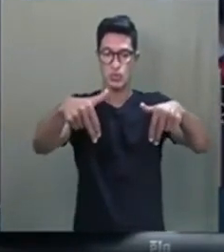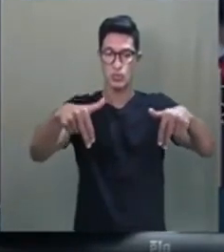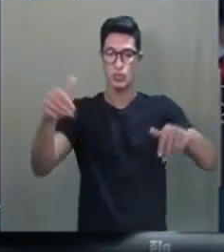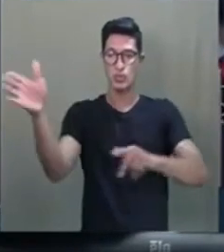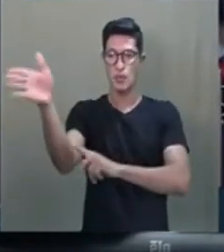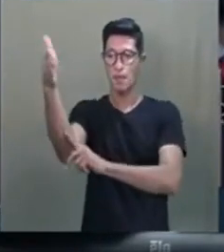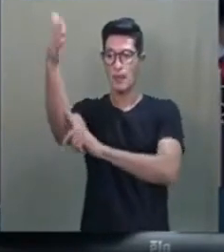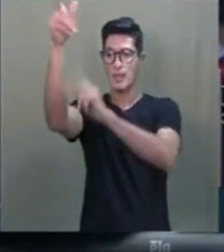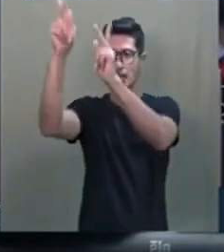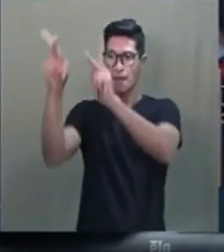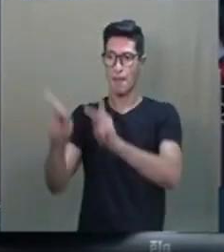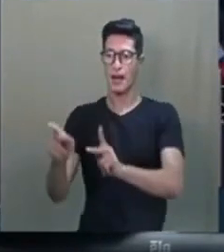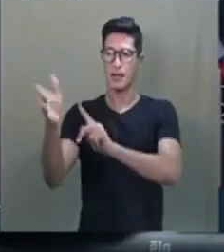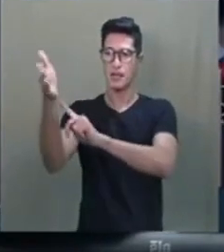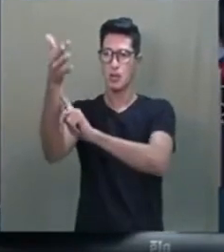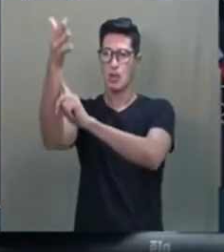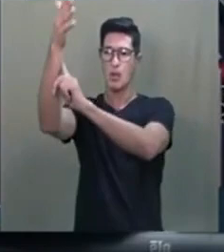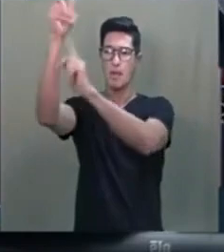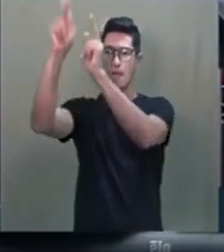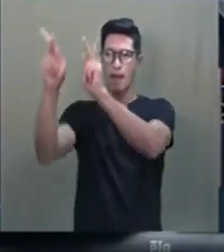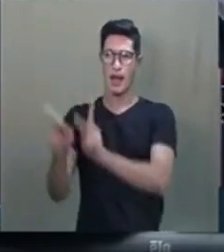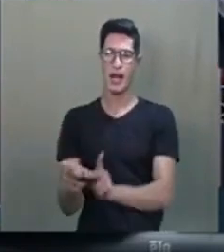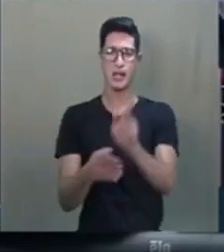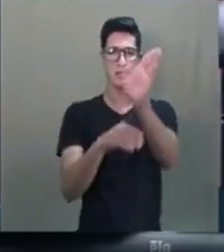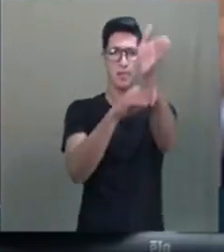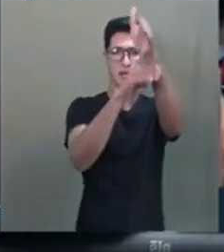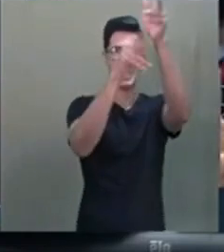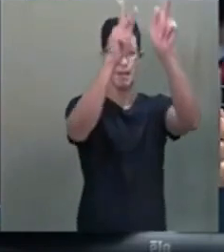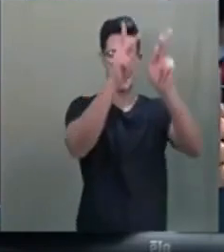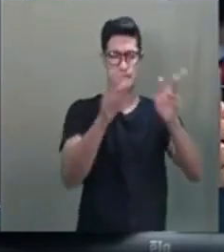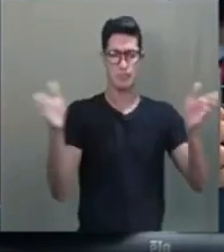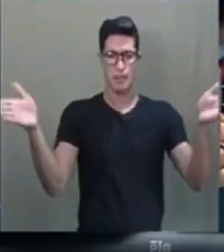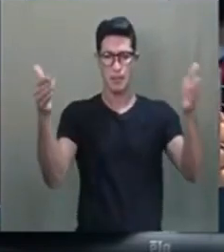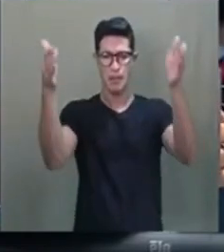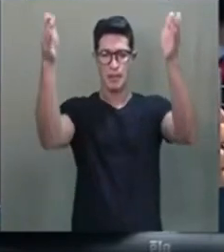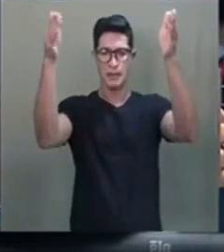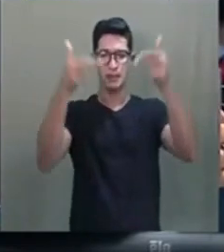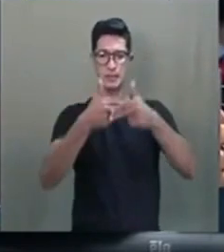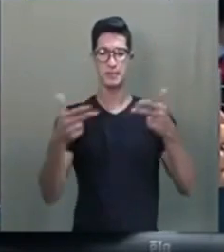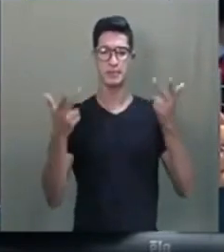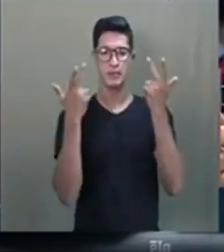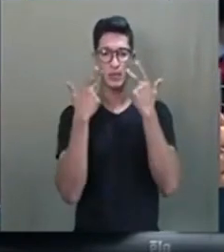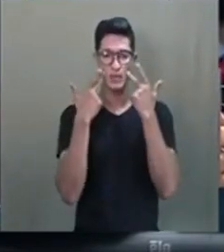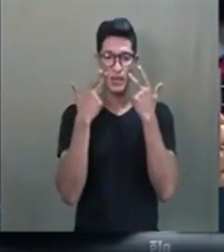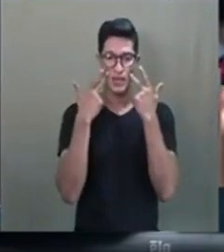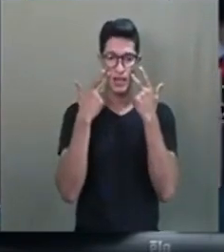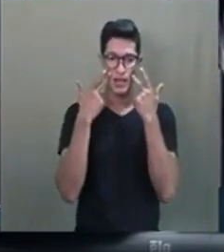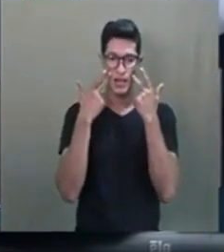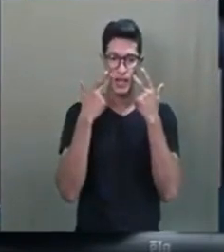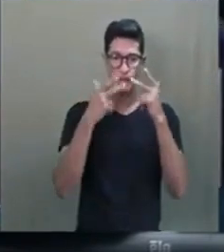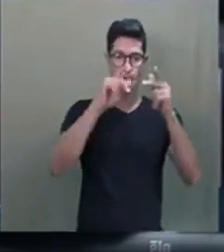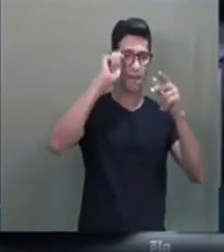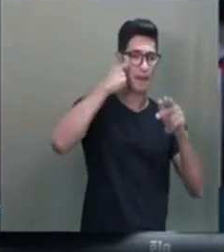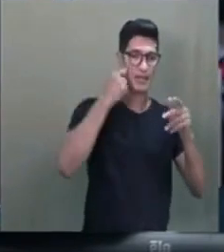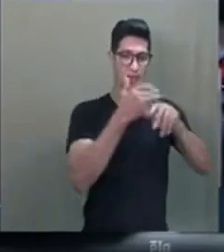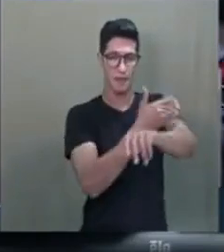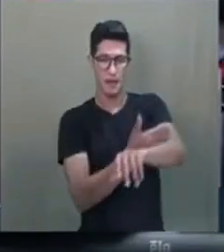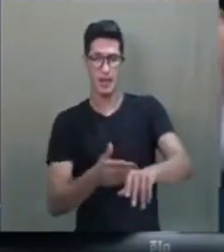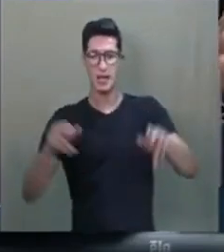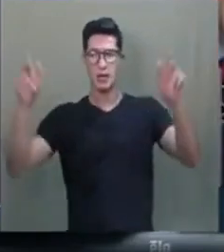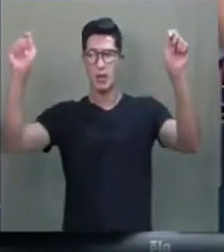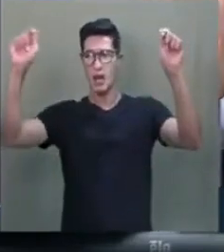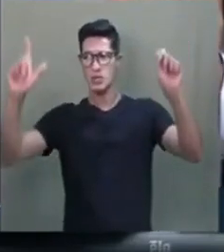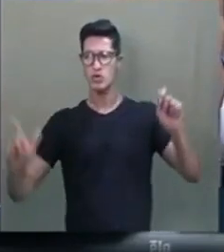bandeira da paz, com as cores do Fortaleza, do Ceará, e o do Fortaleza com as cores do Ceará, preto e branco, o outro com azul,